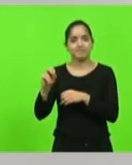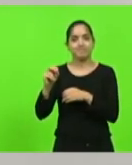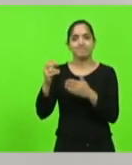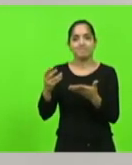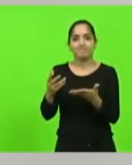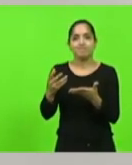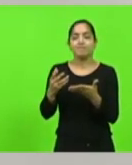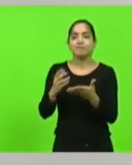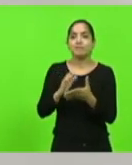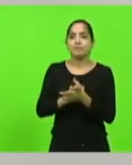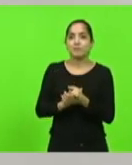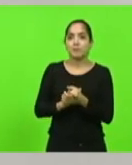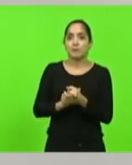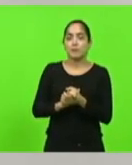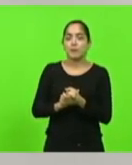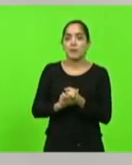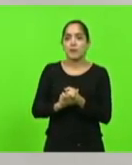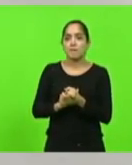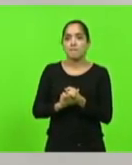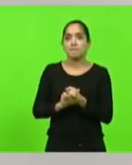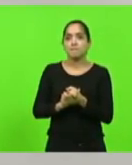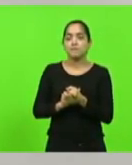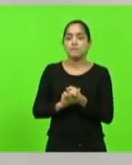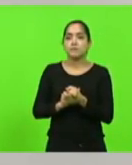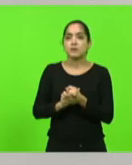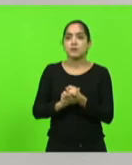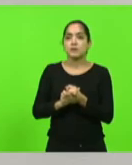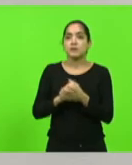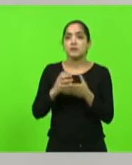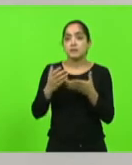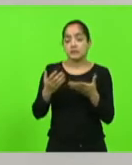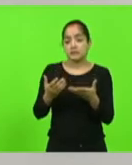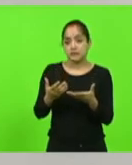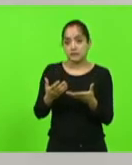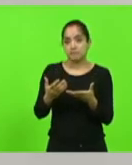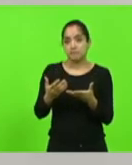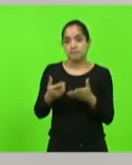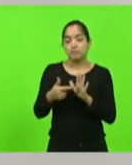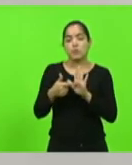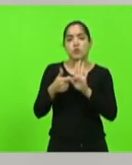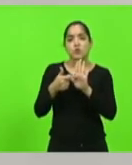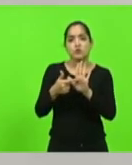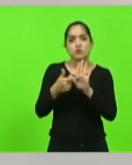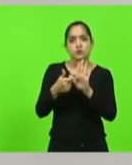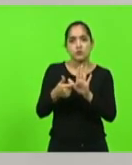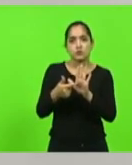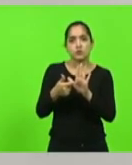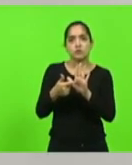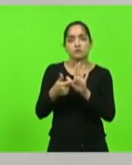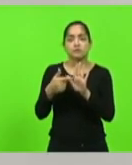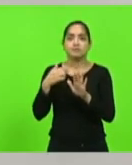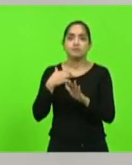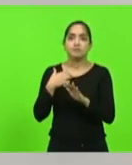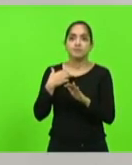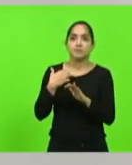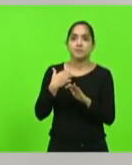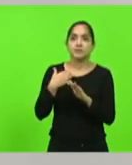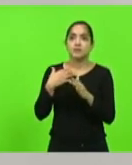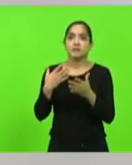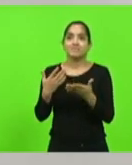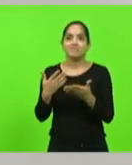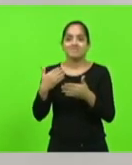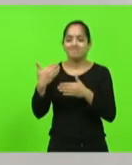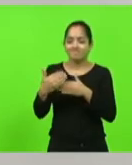tímida, muito aquém do necessário, que, enfim, mostrou uma certa vontade de não